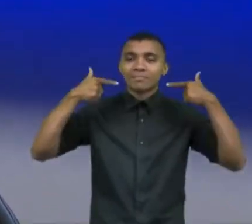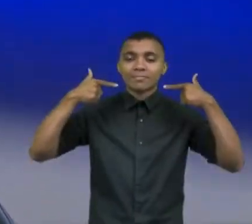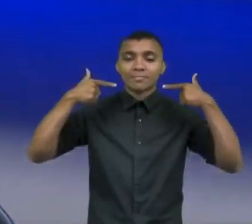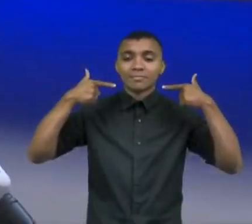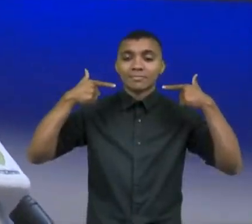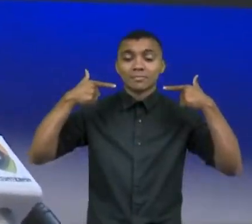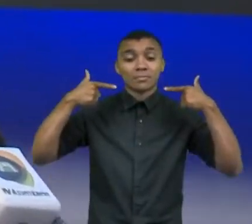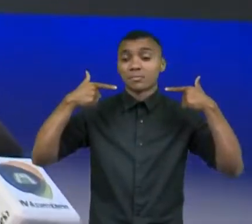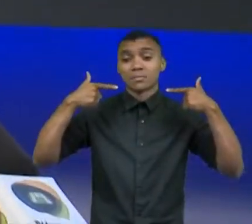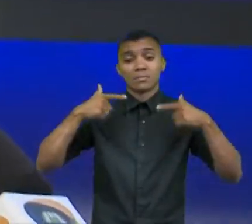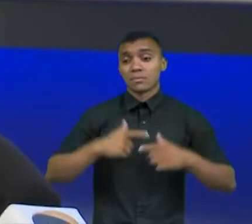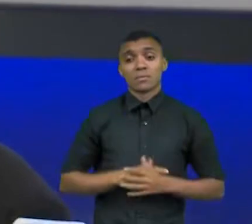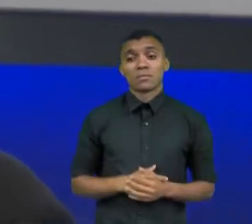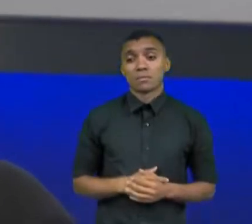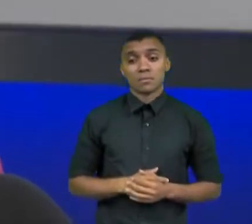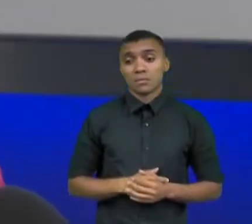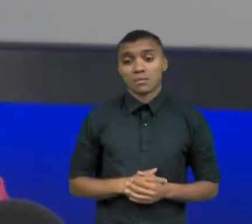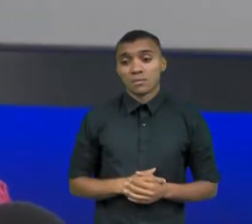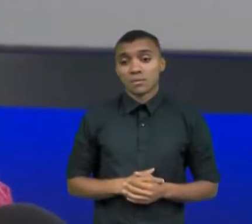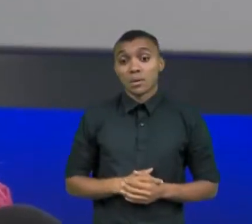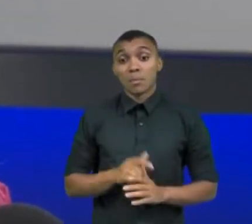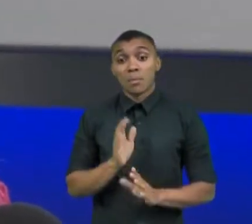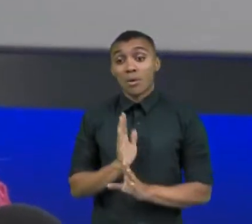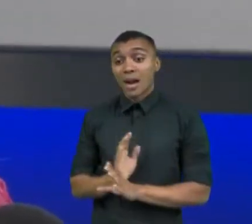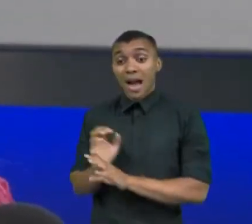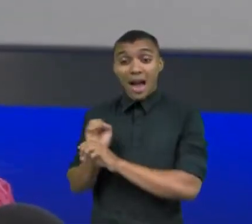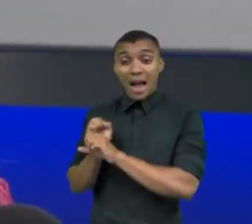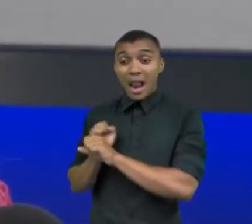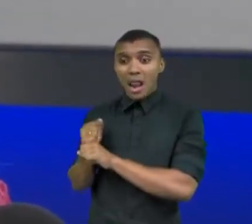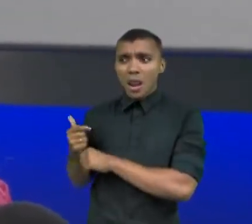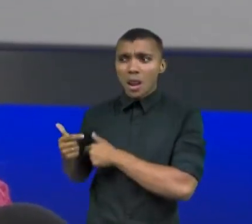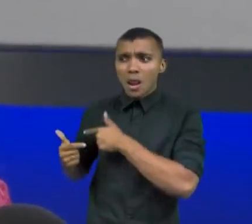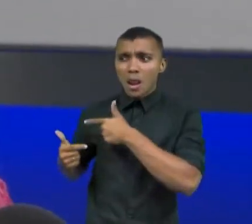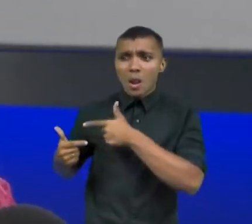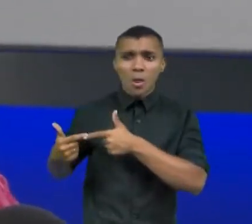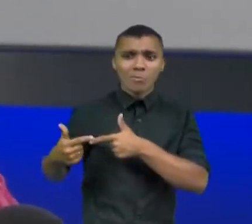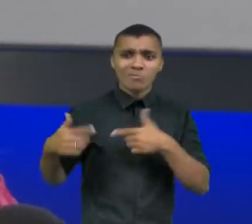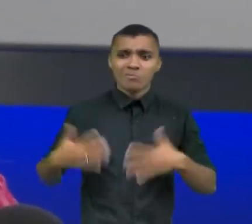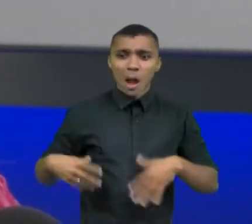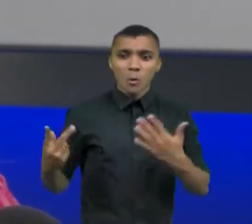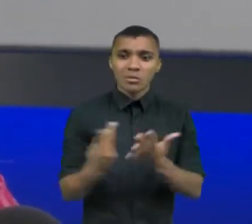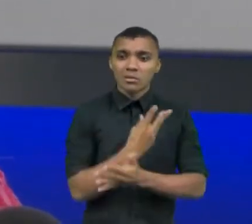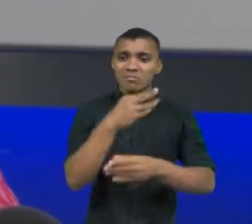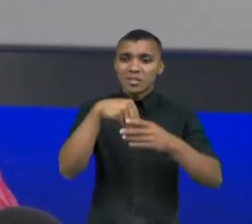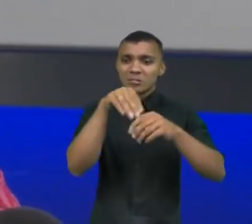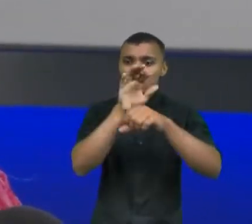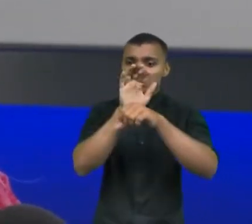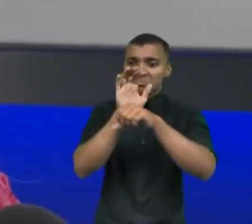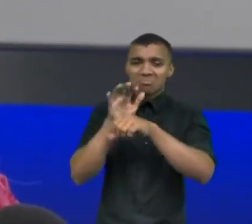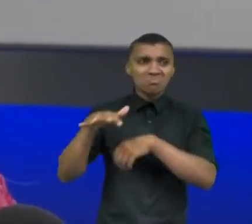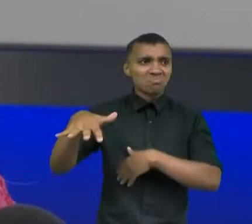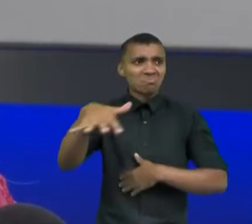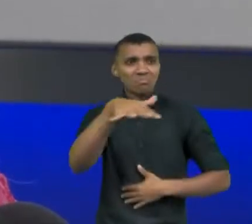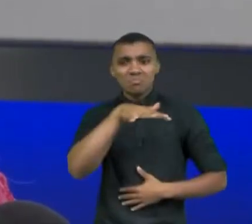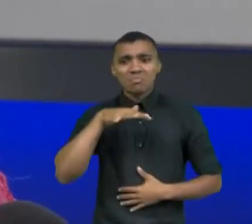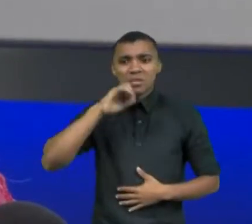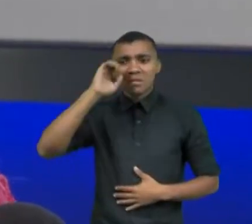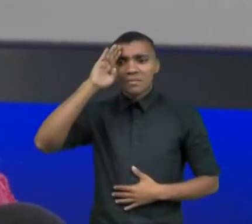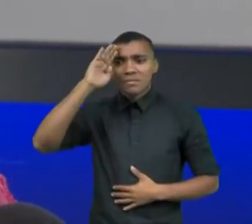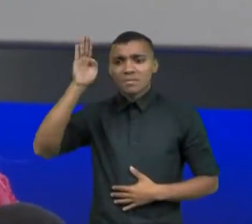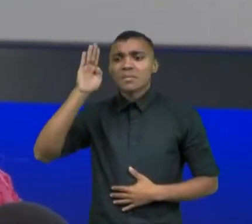Porque todas as lutas que ocorreram no Estado, inclusive lutas